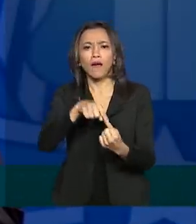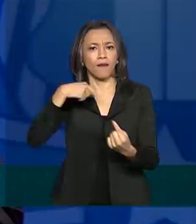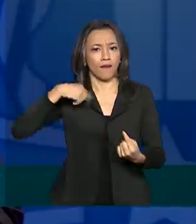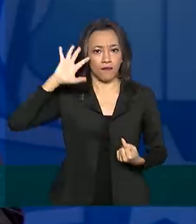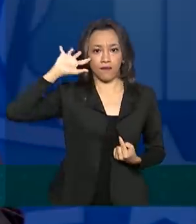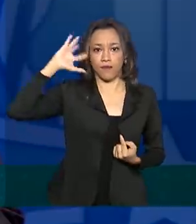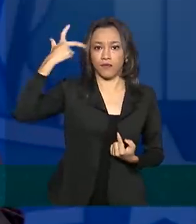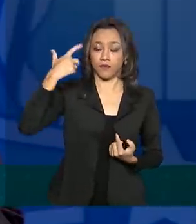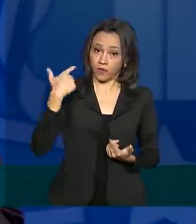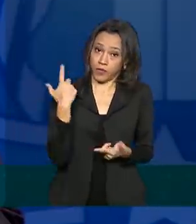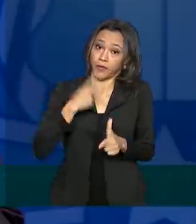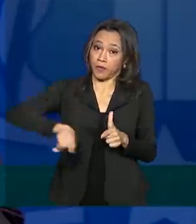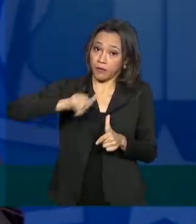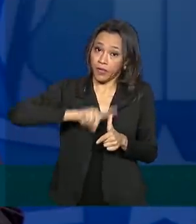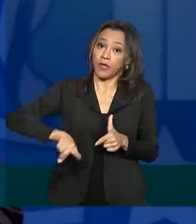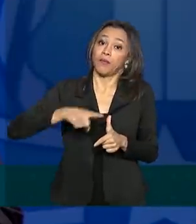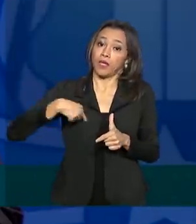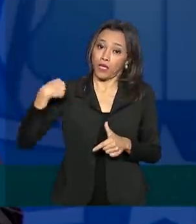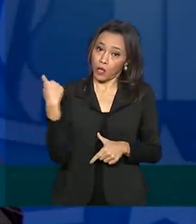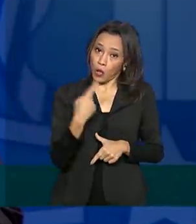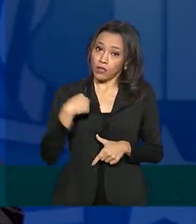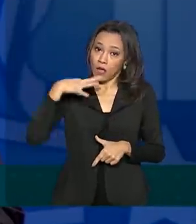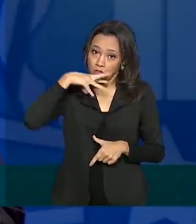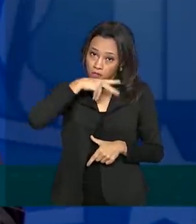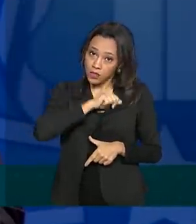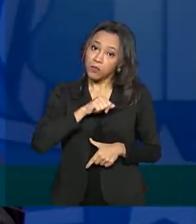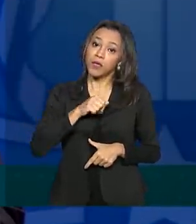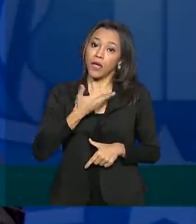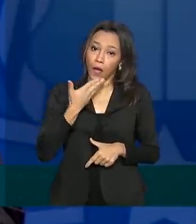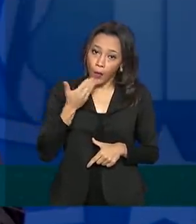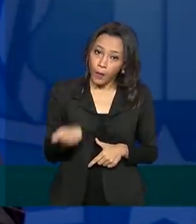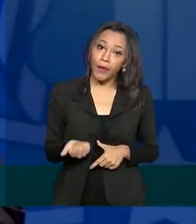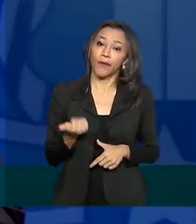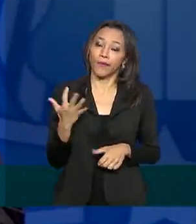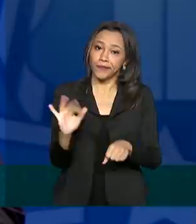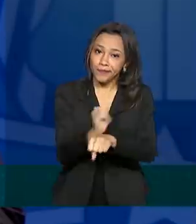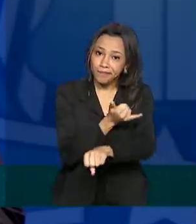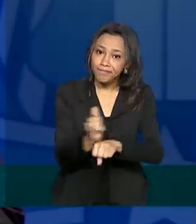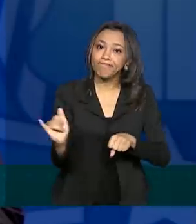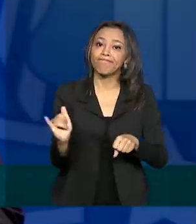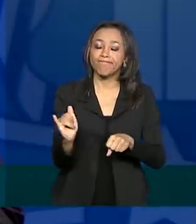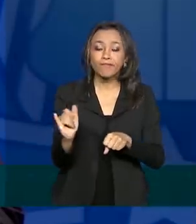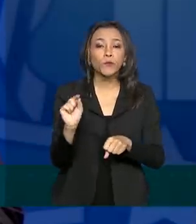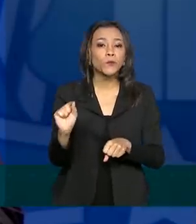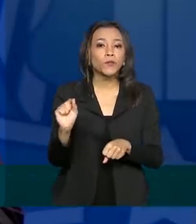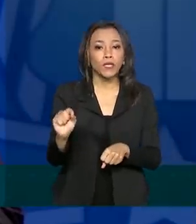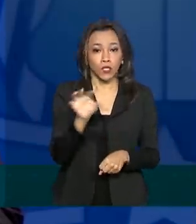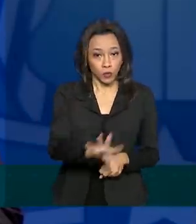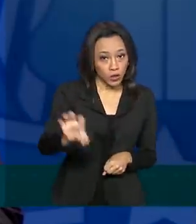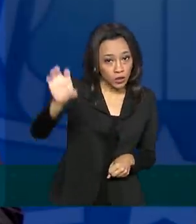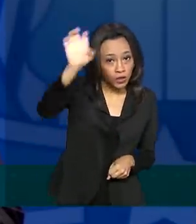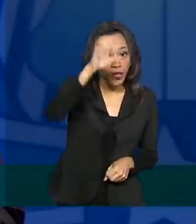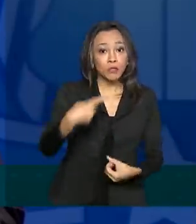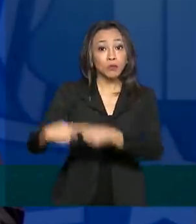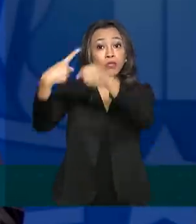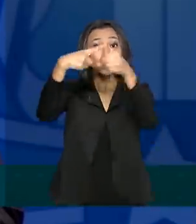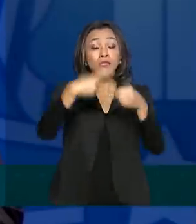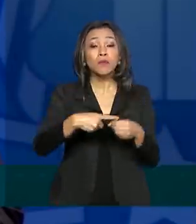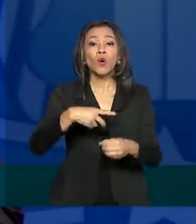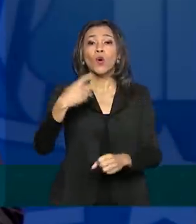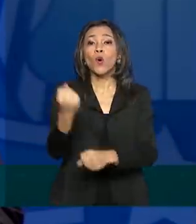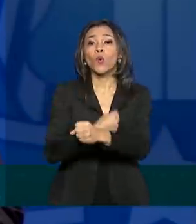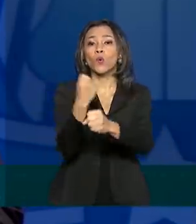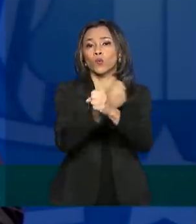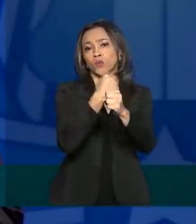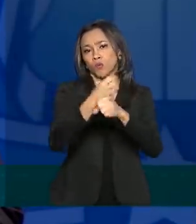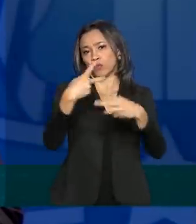que nós julgamos que a melhor forma a partir de agora é que estados e municípios construam esses hospitais e já foi